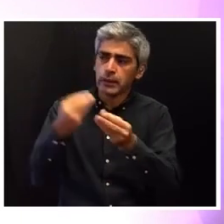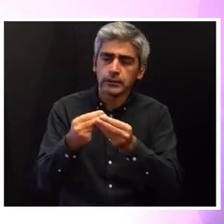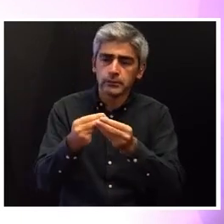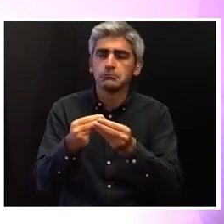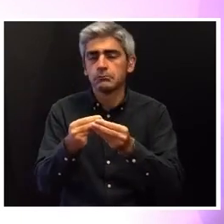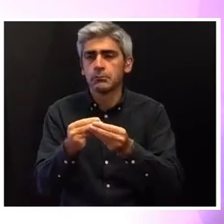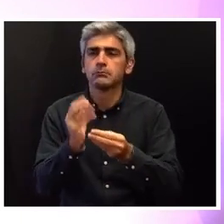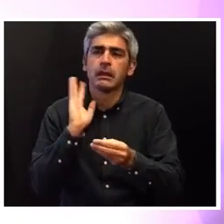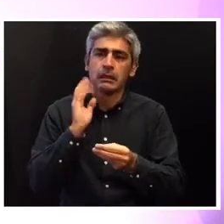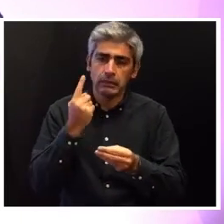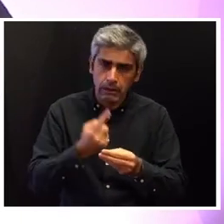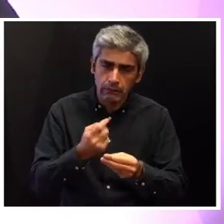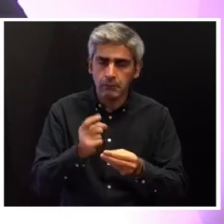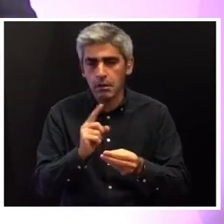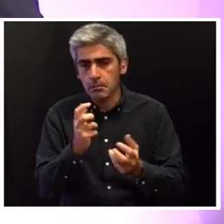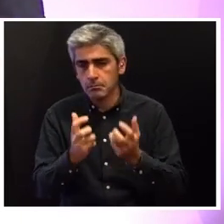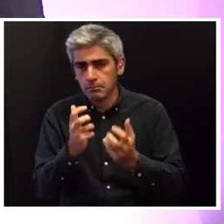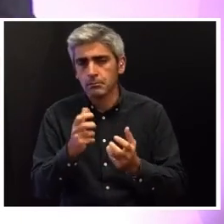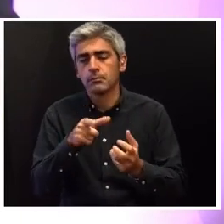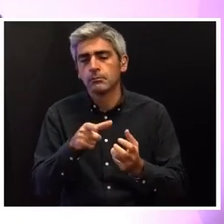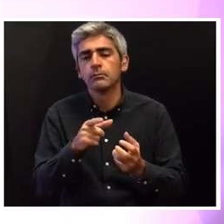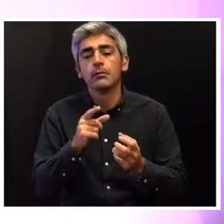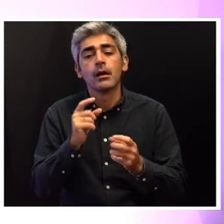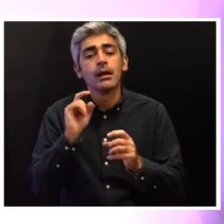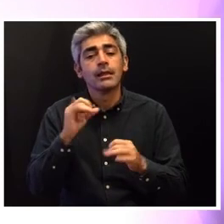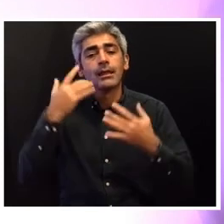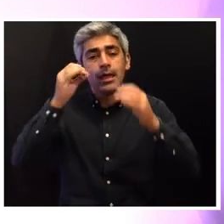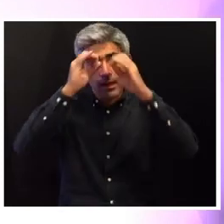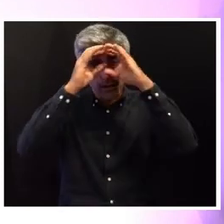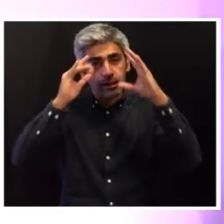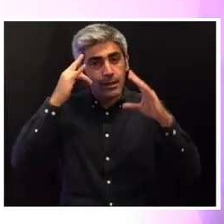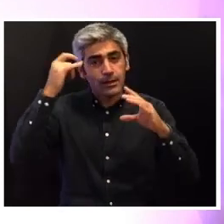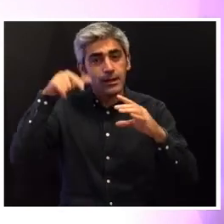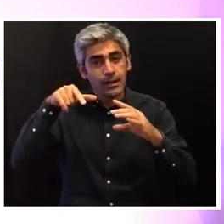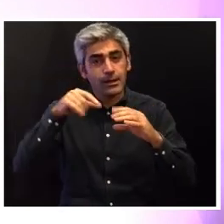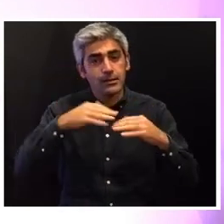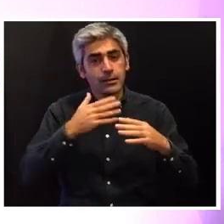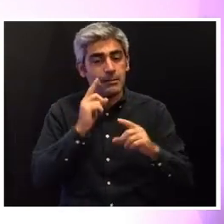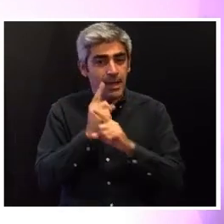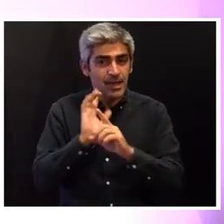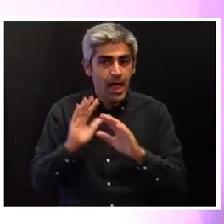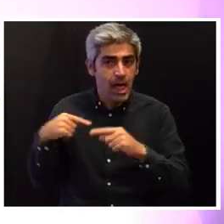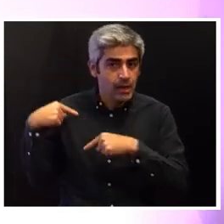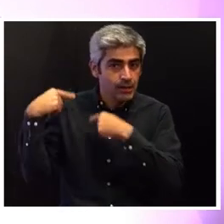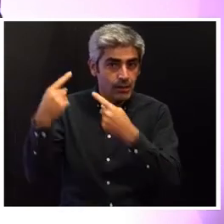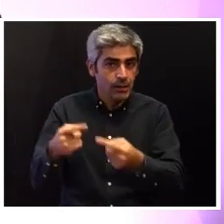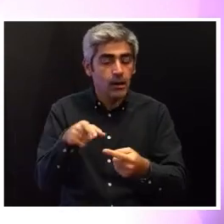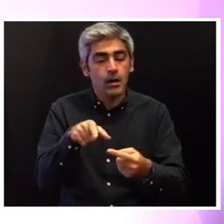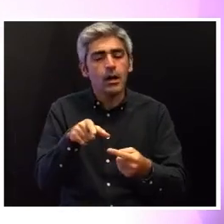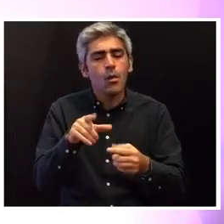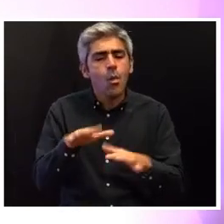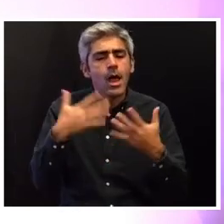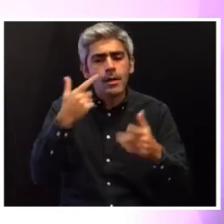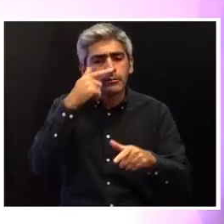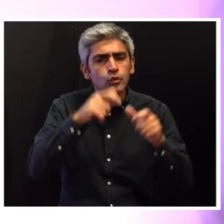se deve manter a ideia inicial que subsiste de que, em princípio, qualquer pessoa que